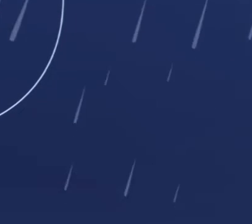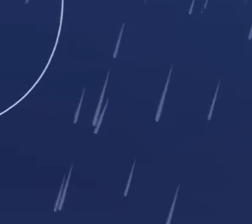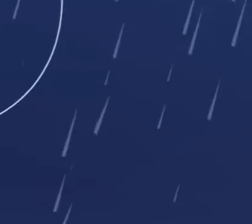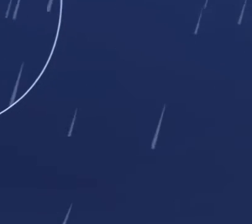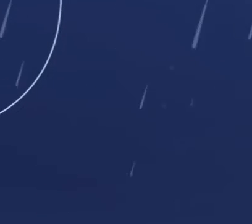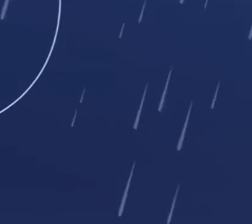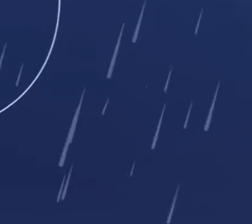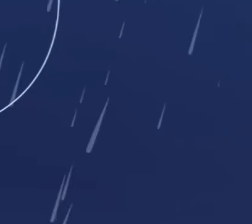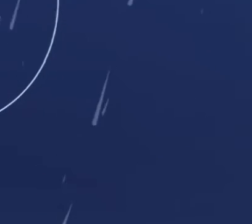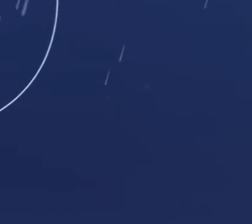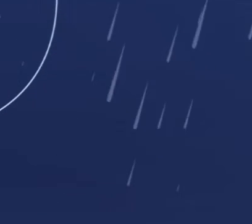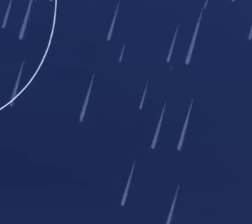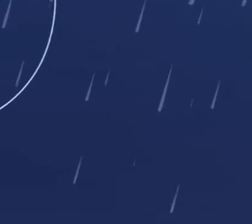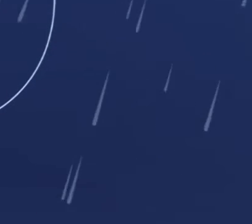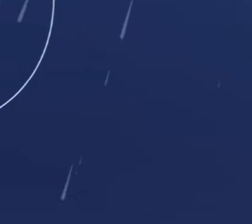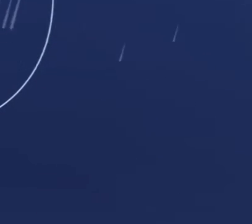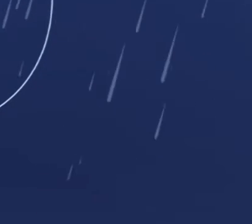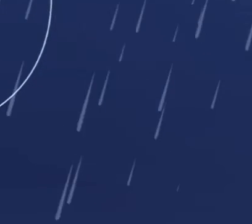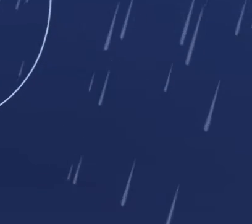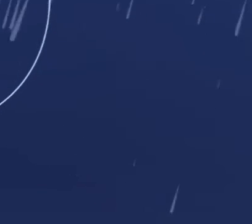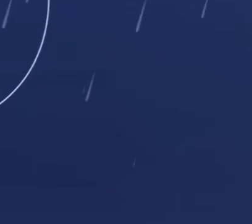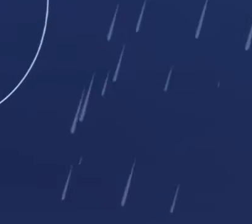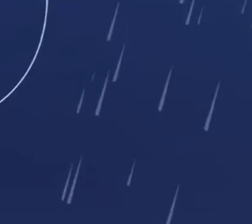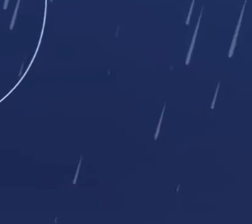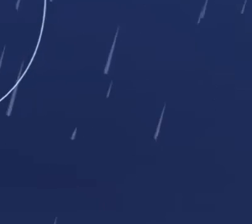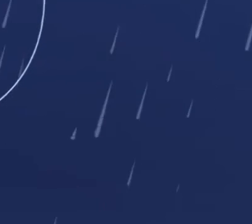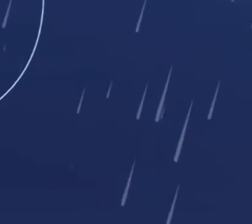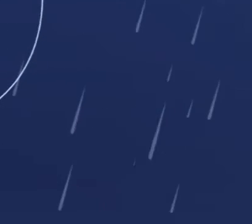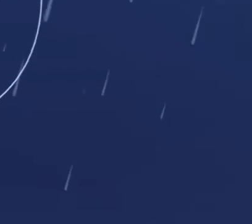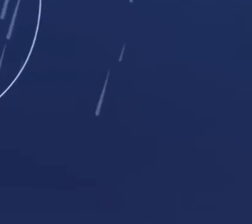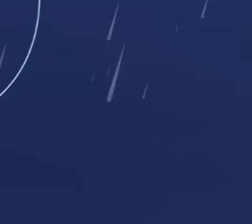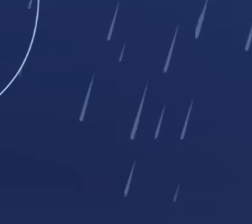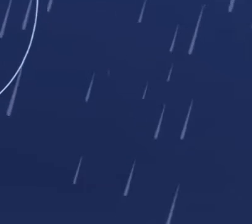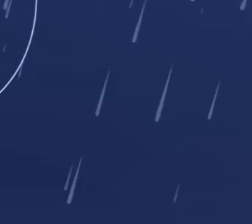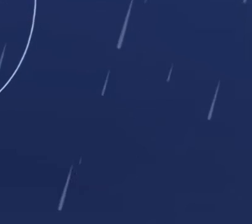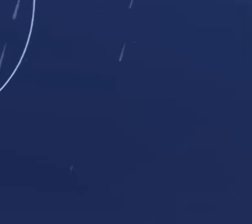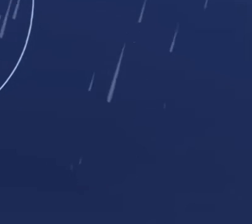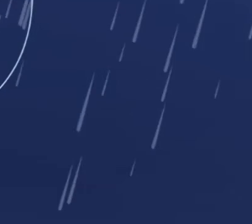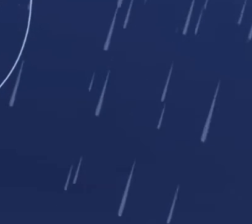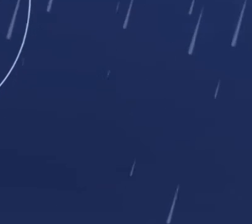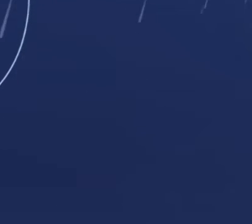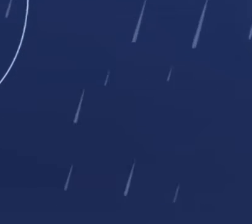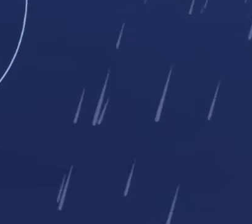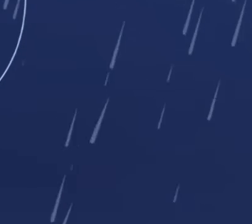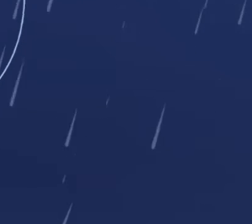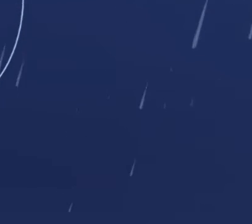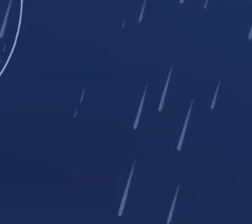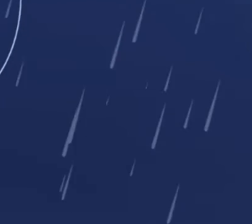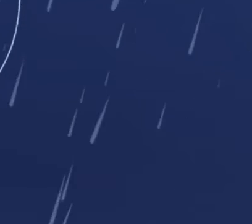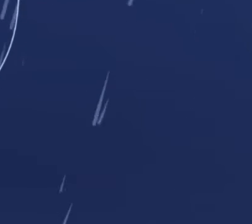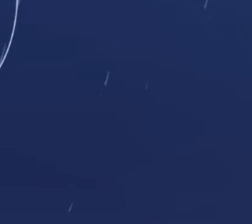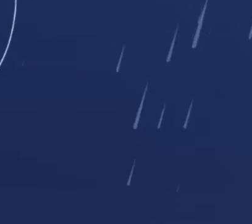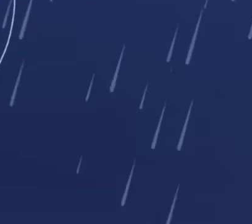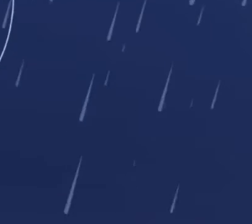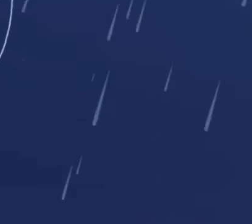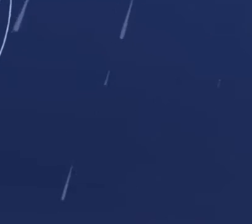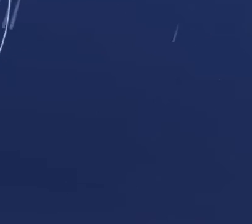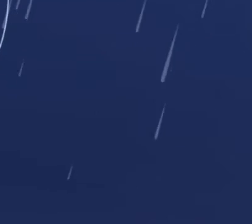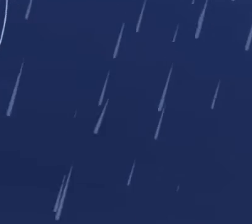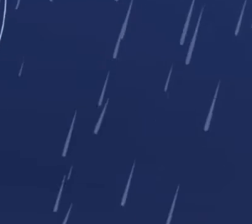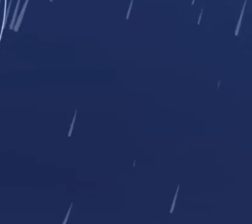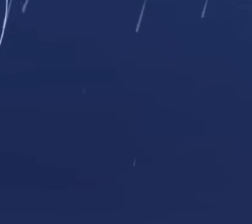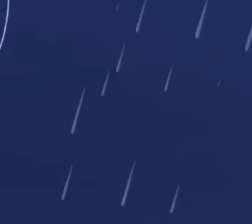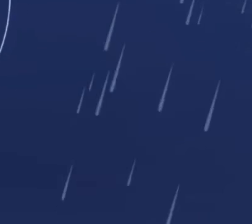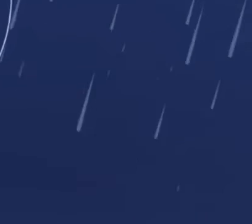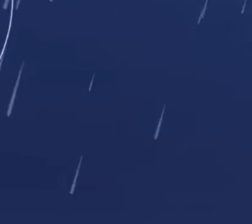forte contra voadas em Patos de Minas. Mínima de dezoito e máxima de vinte e sete graus. E o sábado em Monte Carmelo também vai ser de